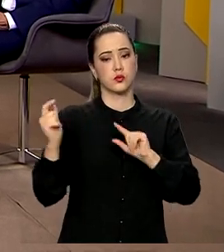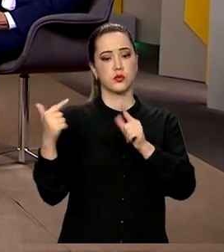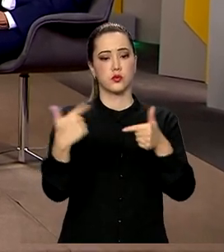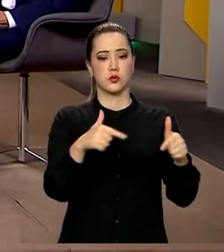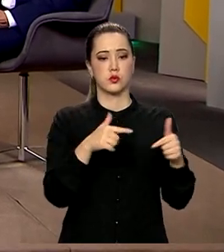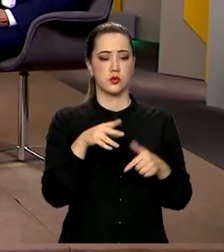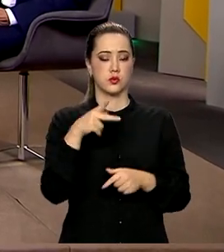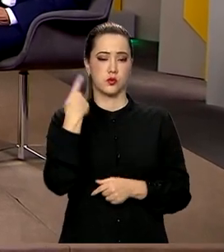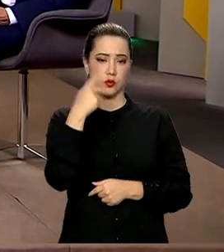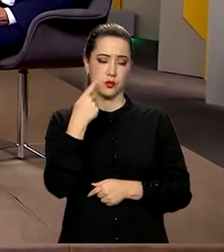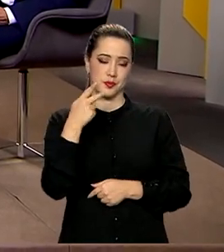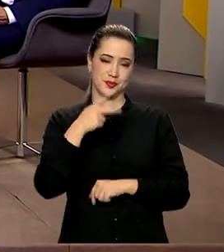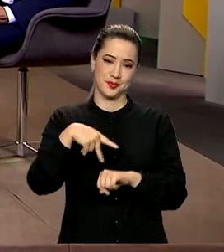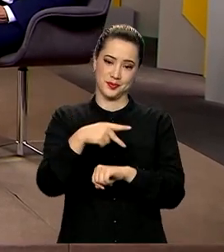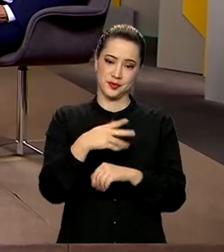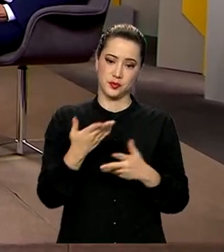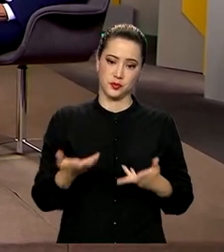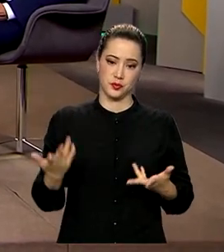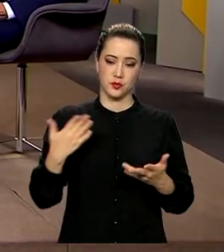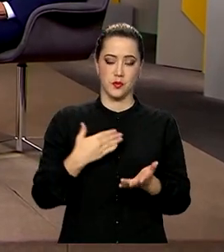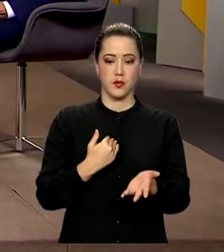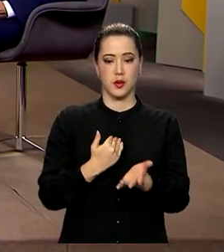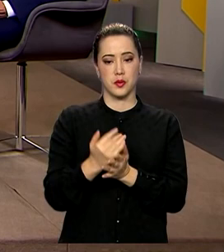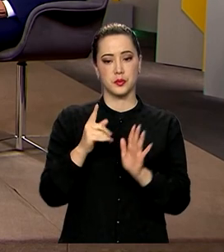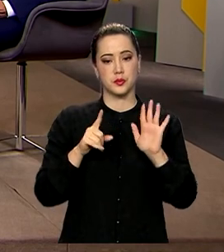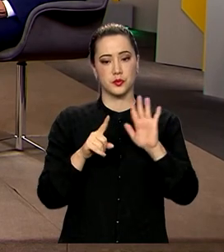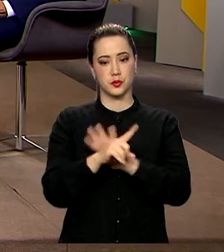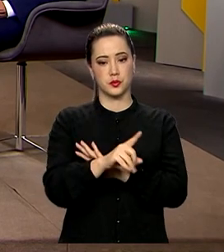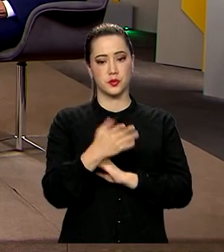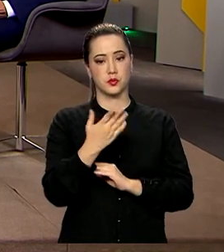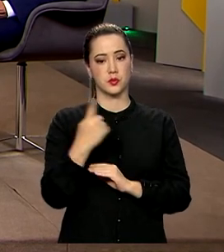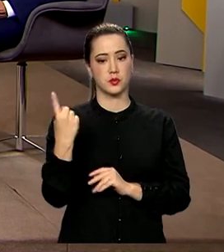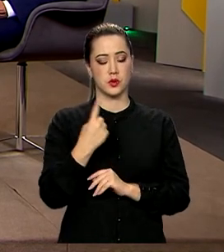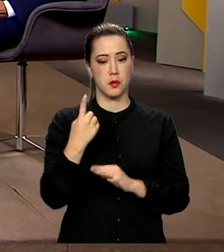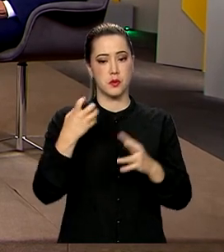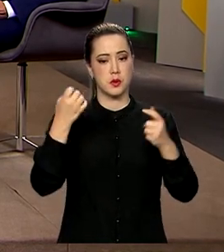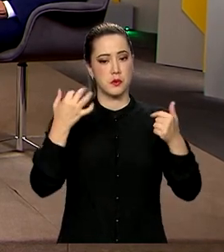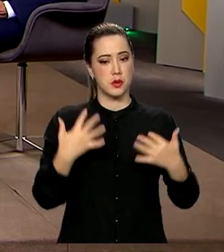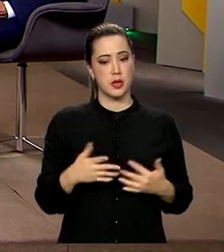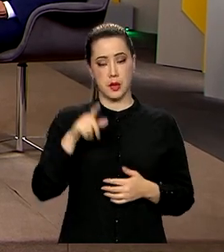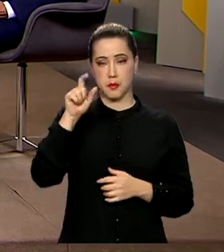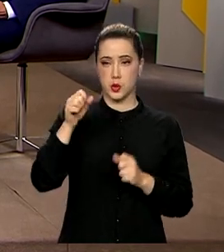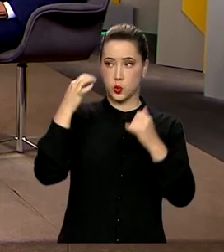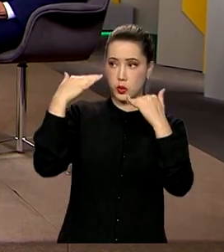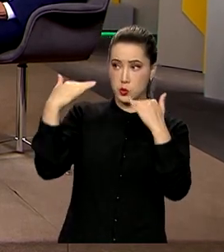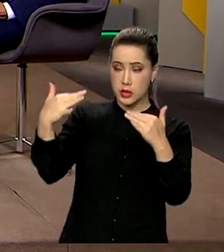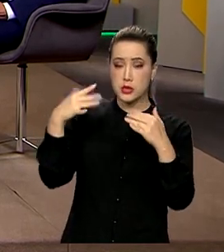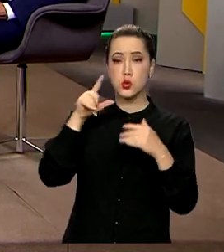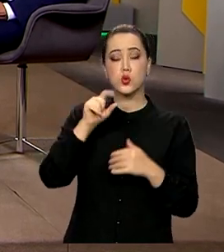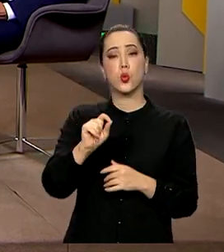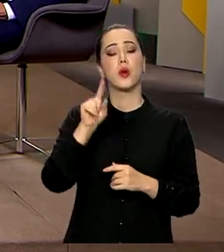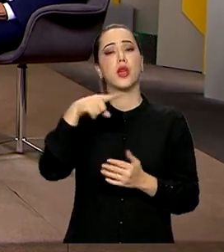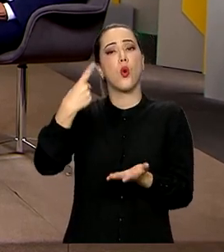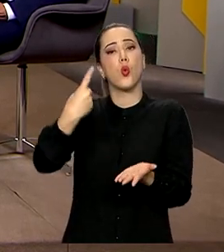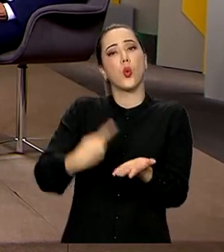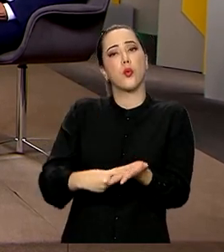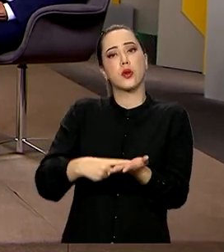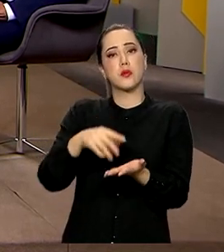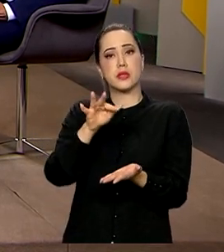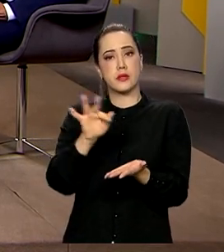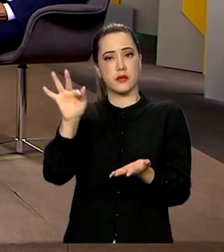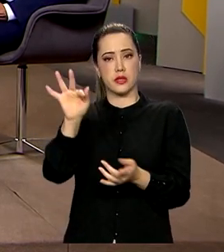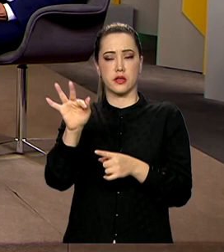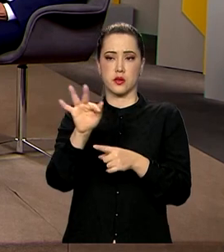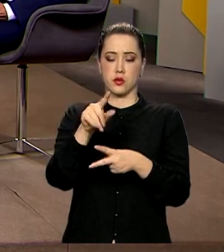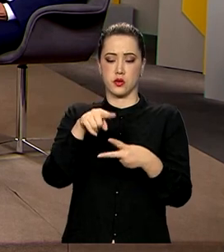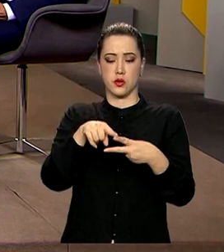de políticas públicas no país. Eu começo perguntando, secretário, primeiro vamos explicar para quem está nos assistindo o que é o pacto federativo. É um tripé,